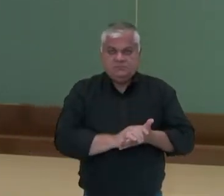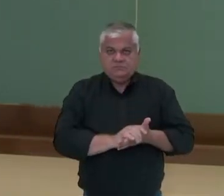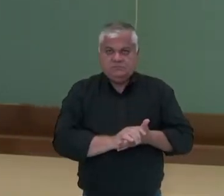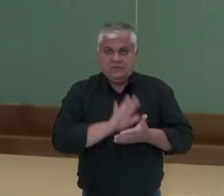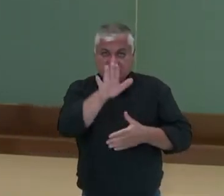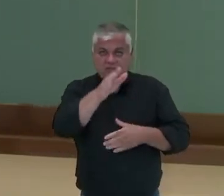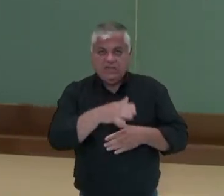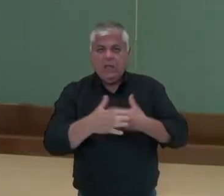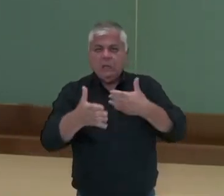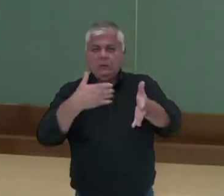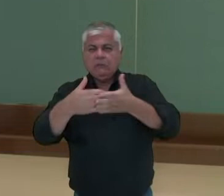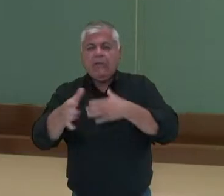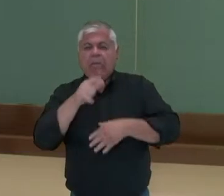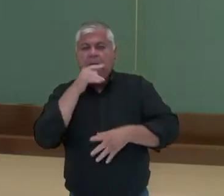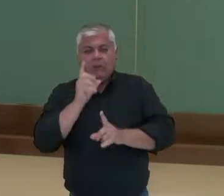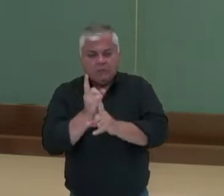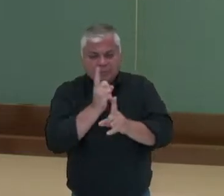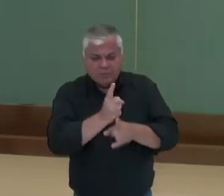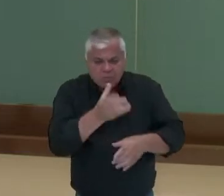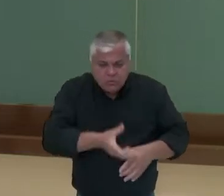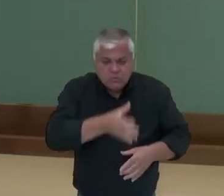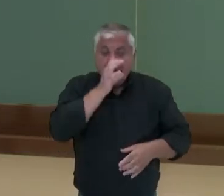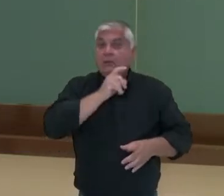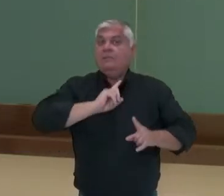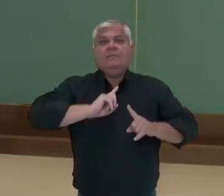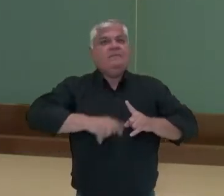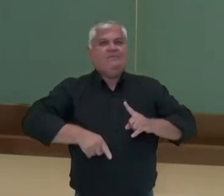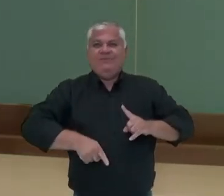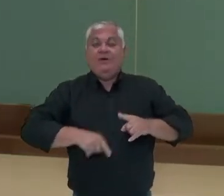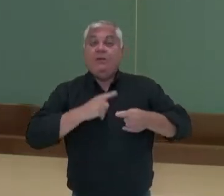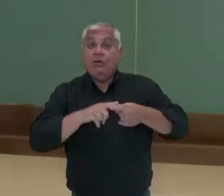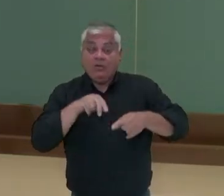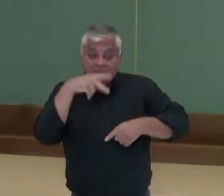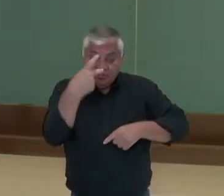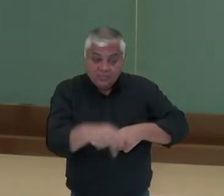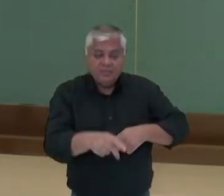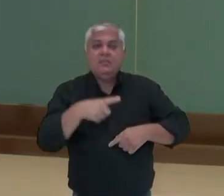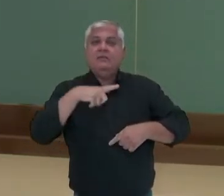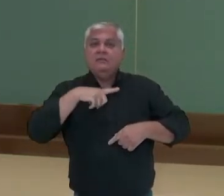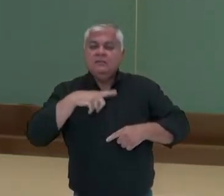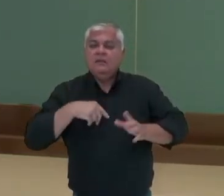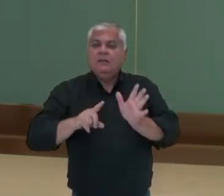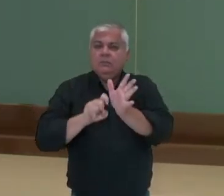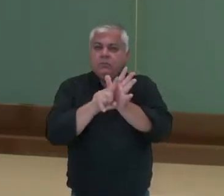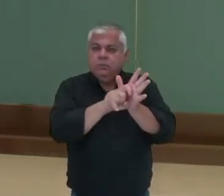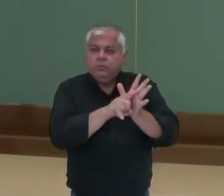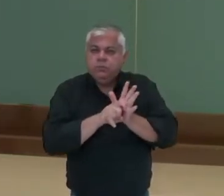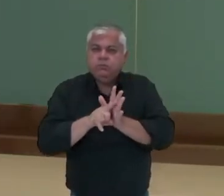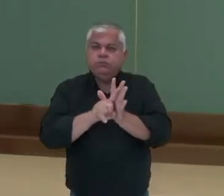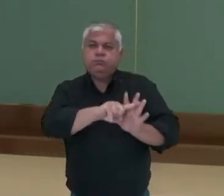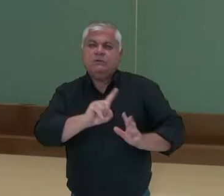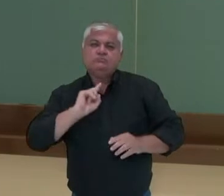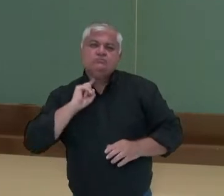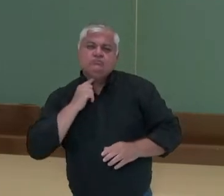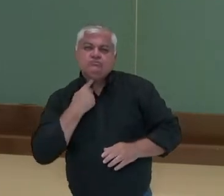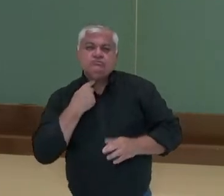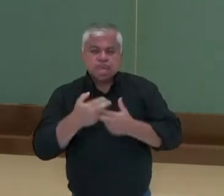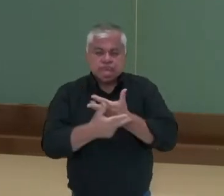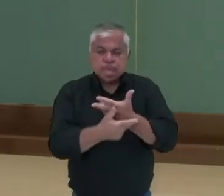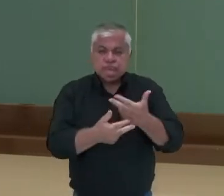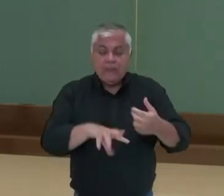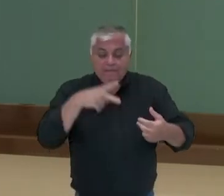que nós encontramos na natureza, pois ela pode apresentar o que? Materiais, partículas, poluentes e